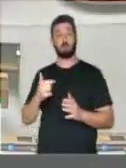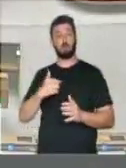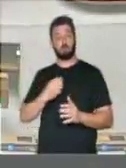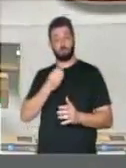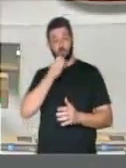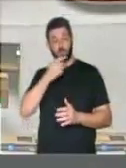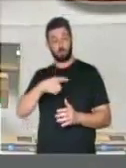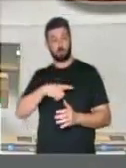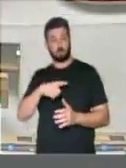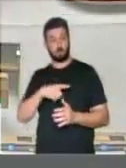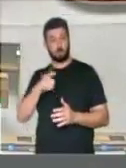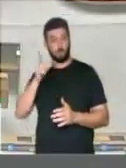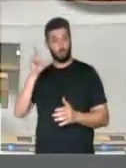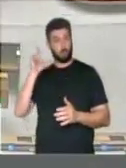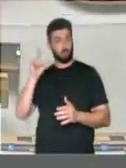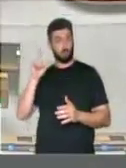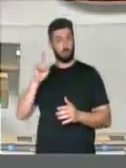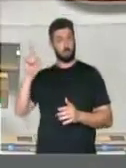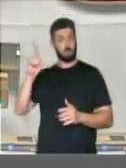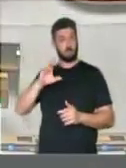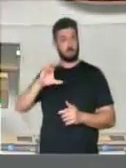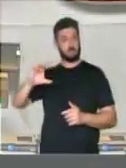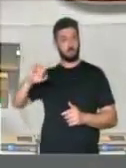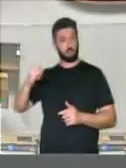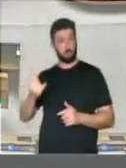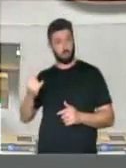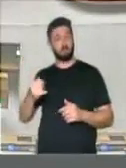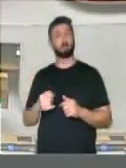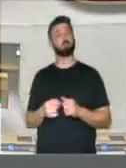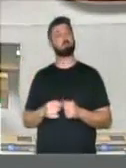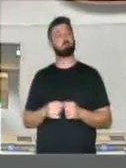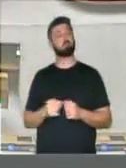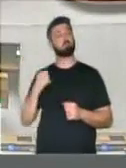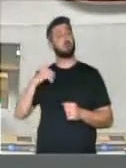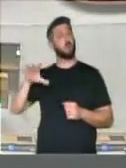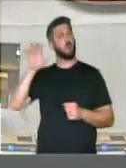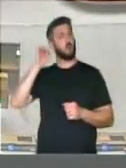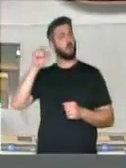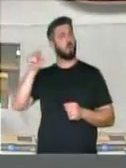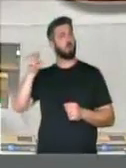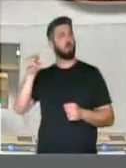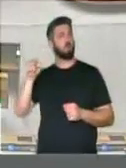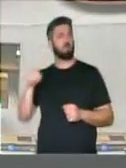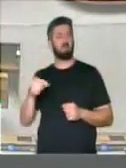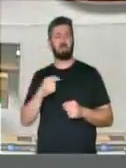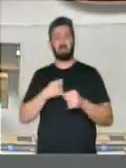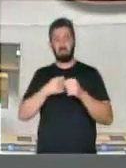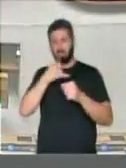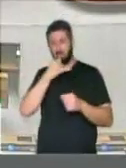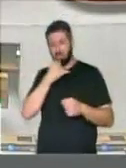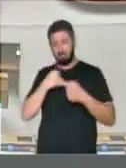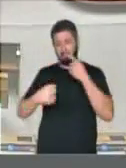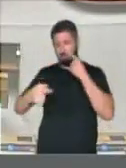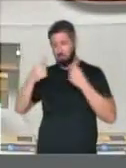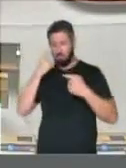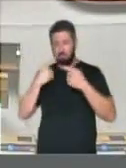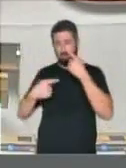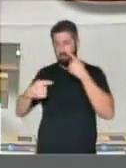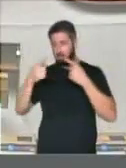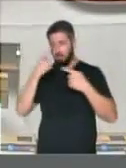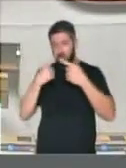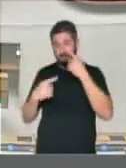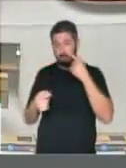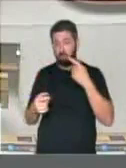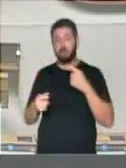oportunidade ontem na CCJ de ouvir ali as lamúrias, podemos assim dizer,